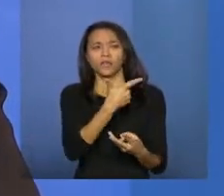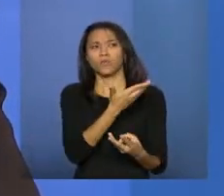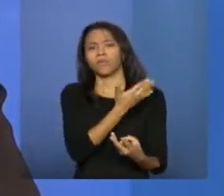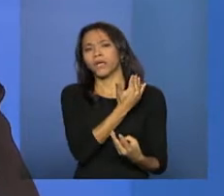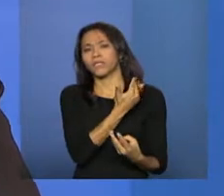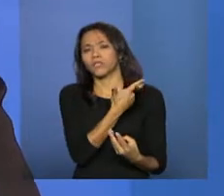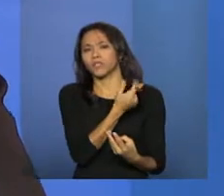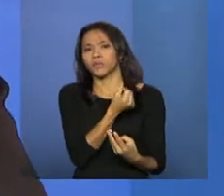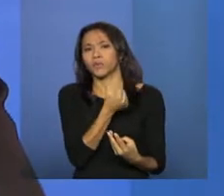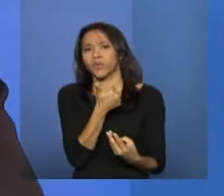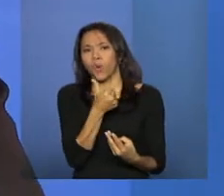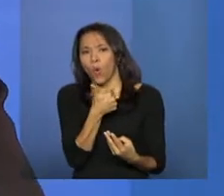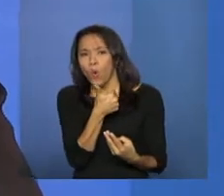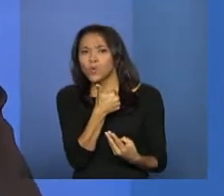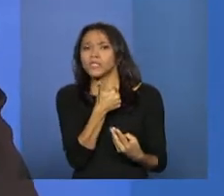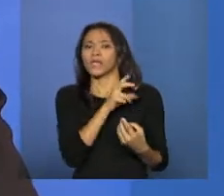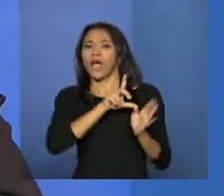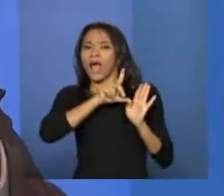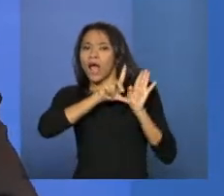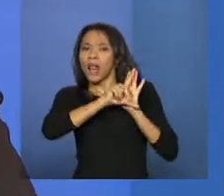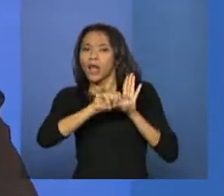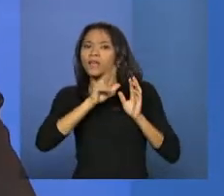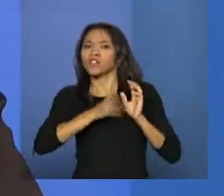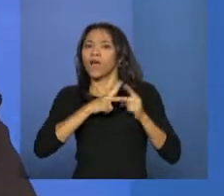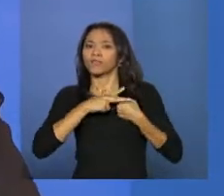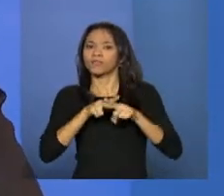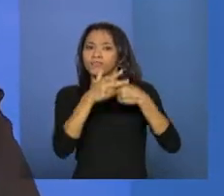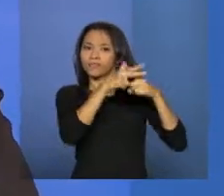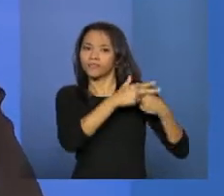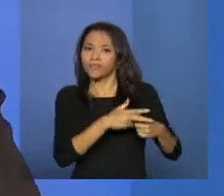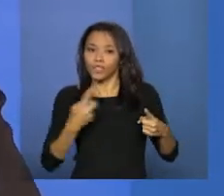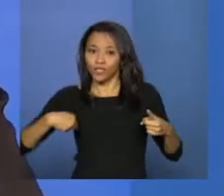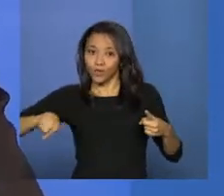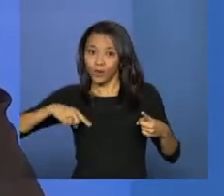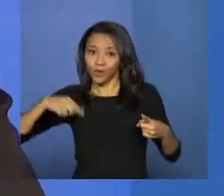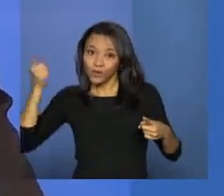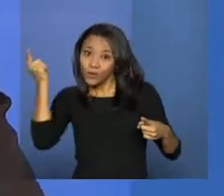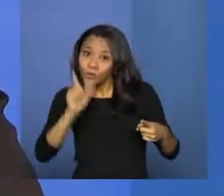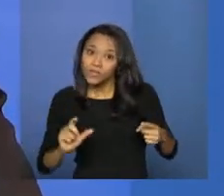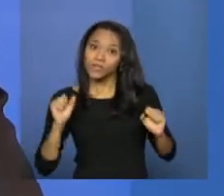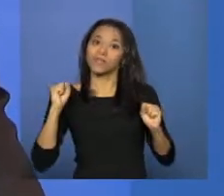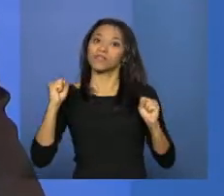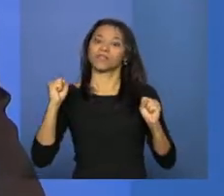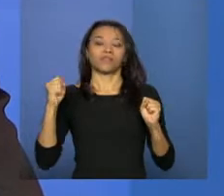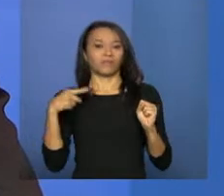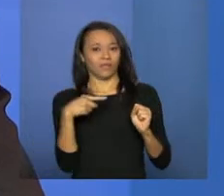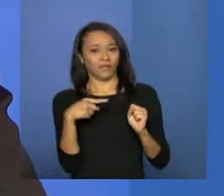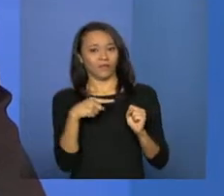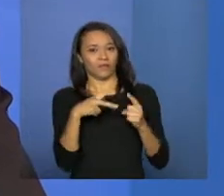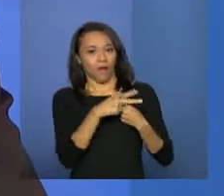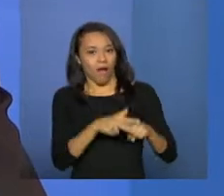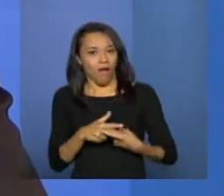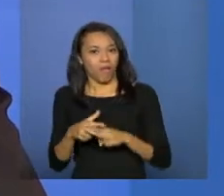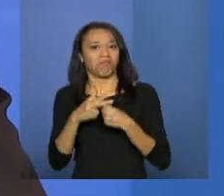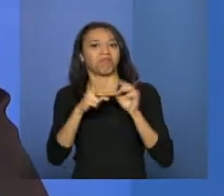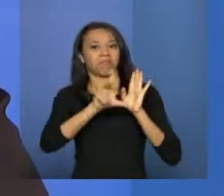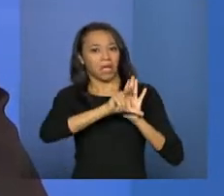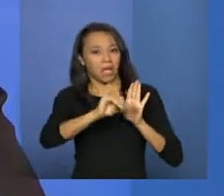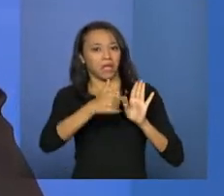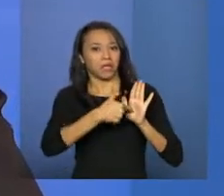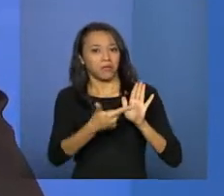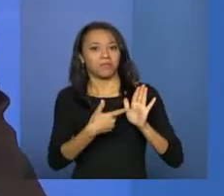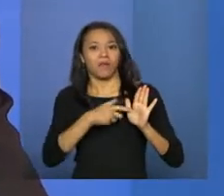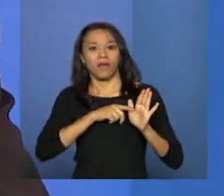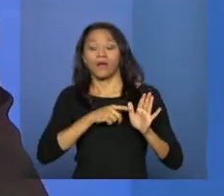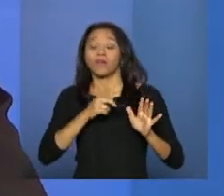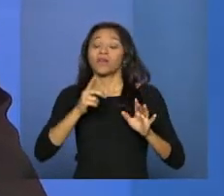lei é atualizada e que a gente consegue essa conquista, né, traduzir em lei a autorização do pagamento,